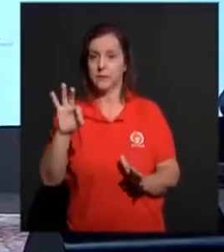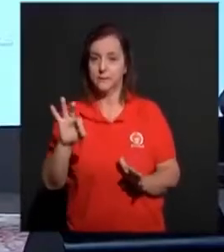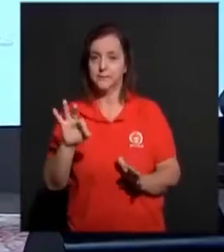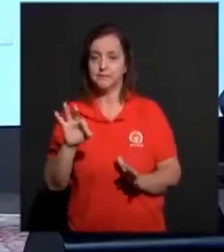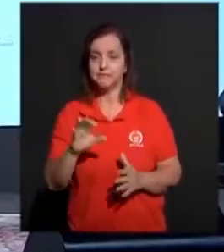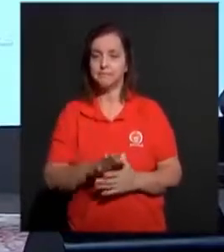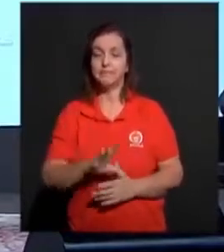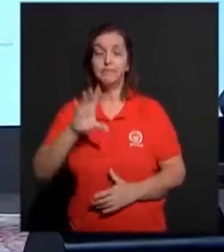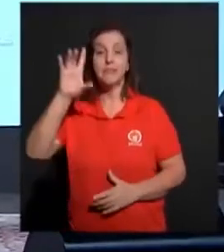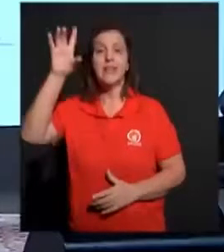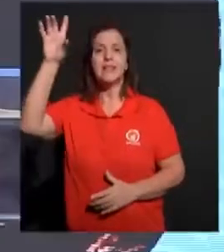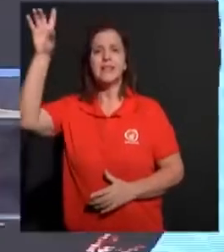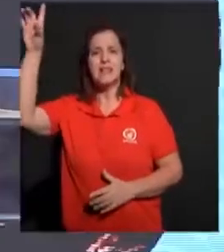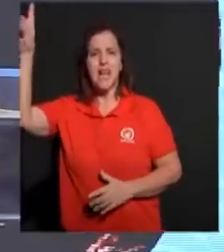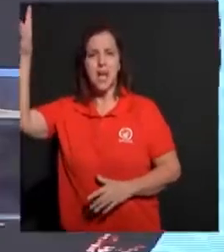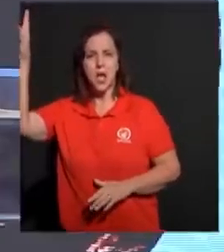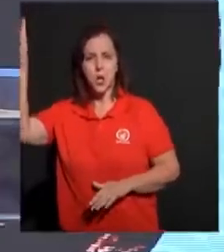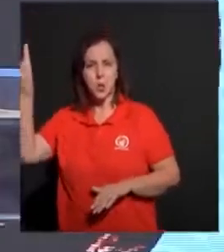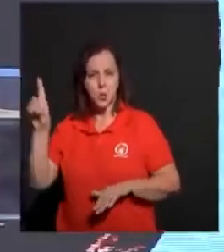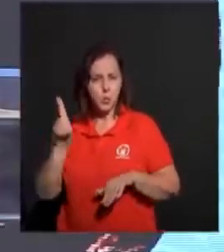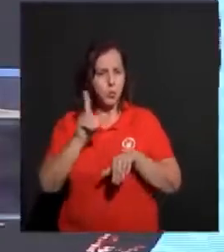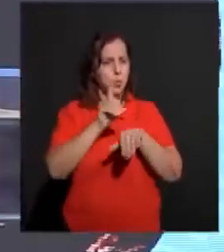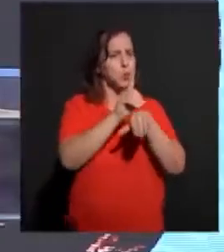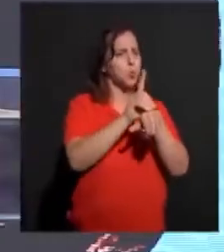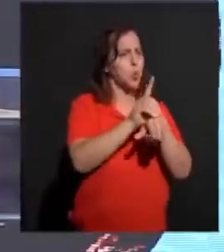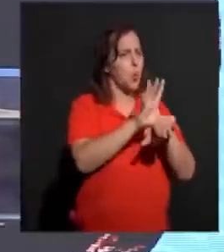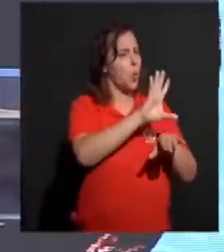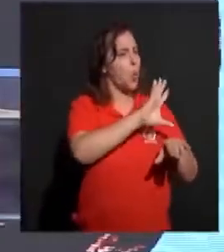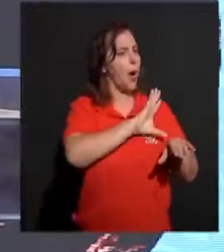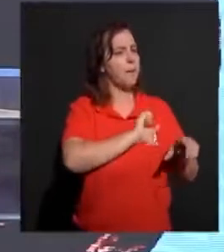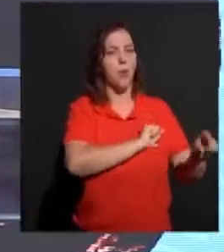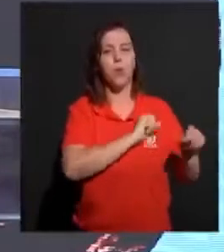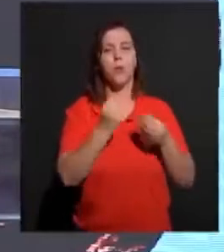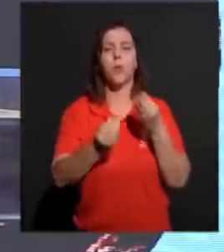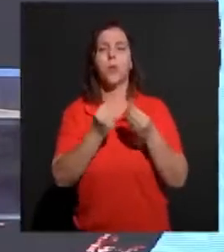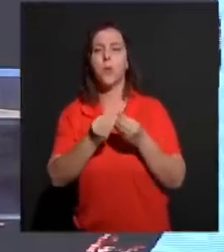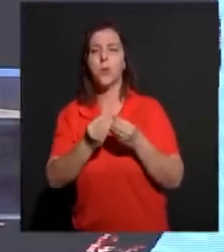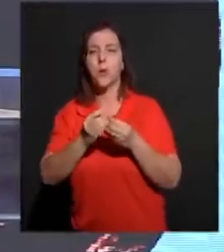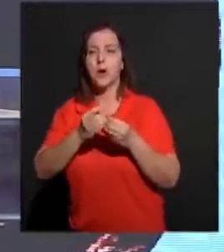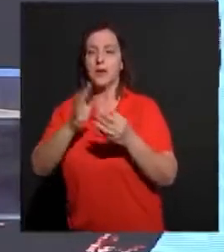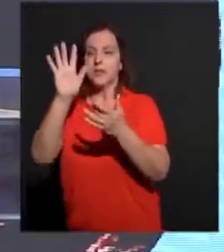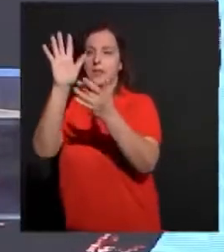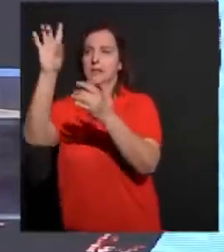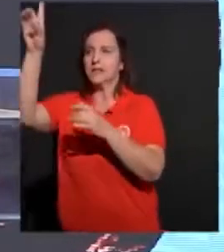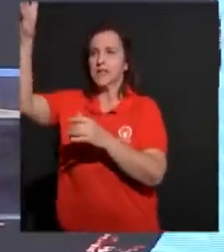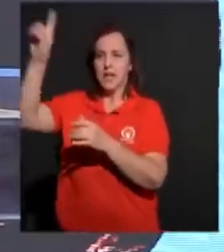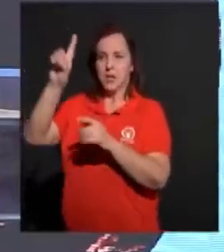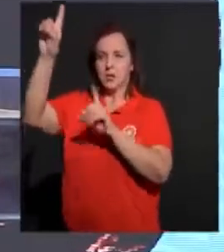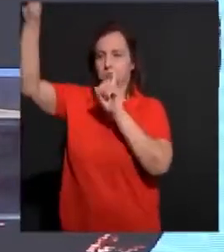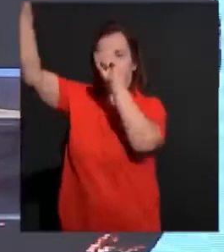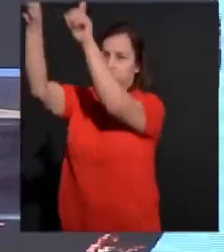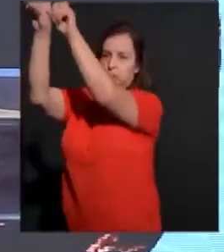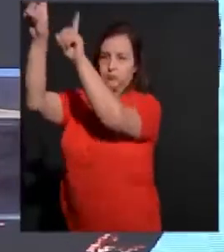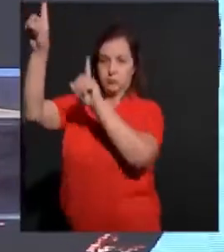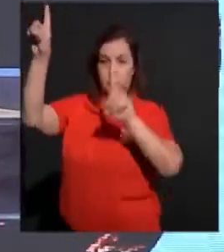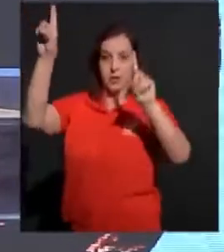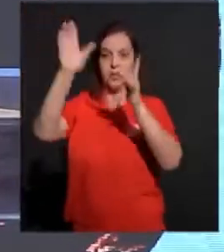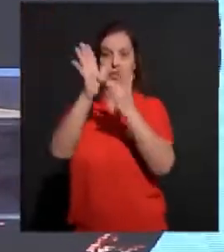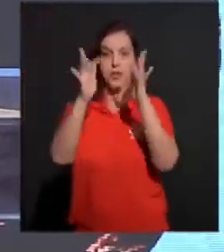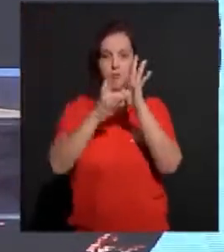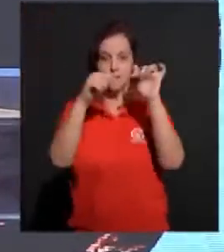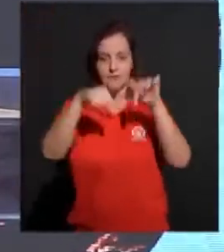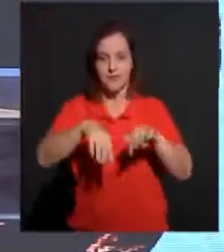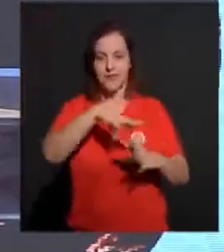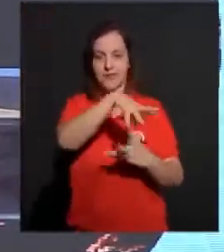Deus manifestou o seu amor entre nós. Enviou o seu Filho unigênito ao mundo, para que pudéssemos viver por meio dele.